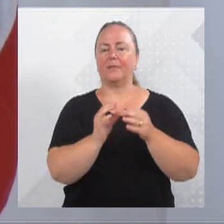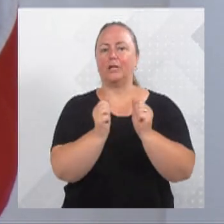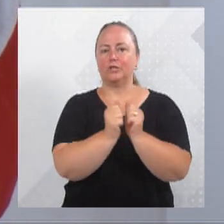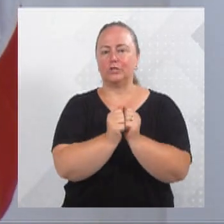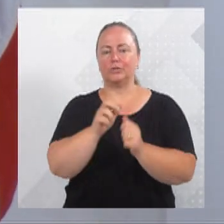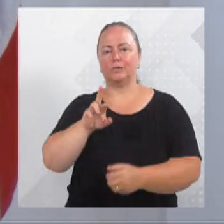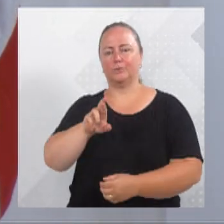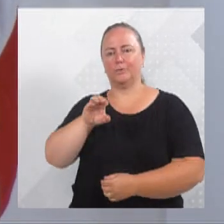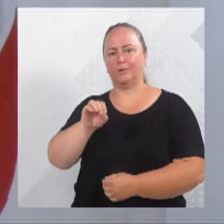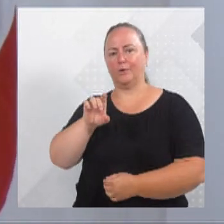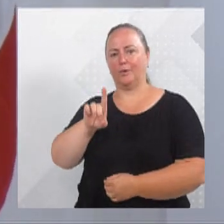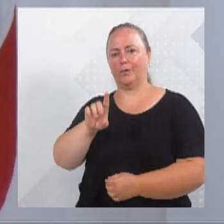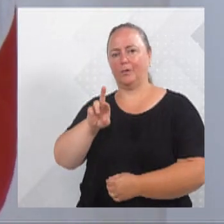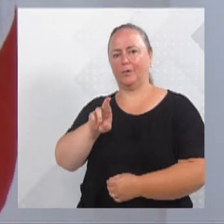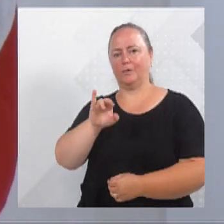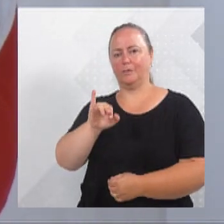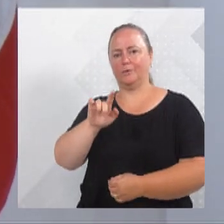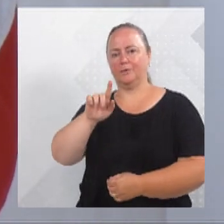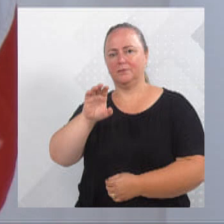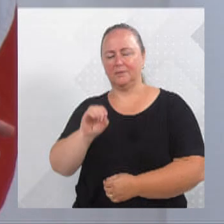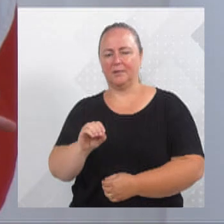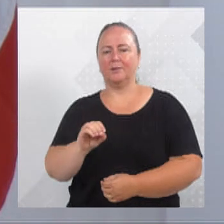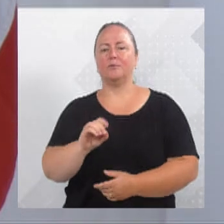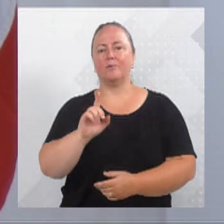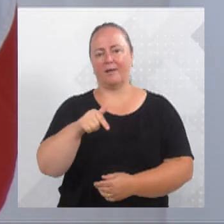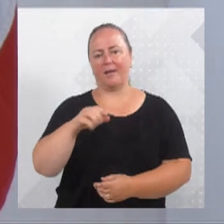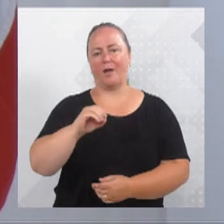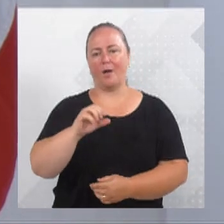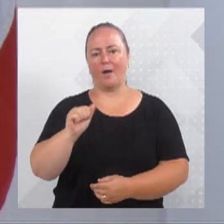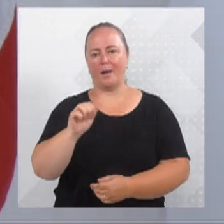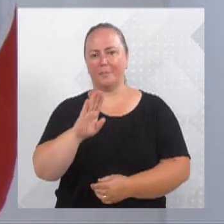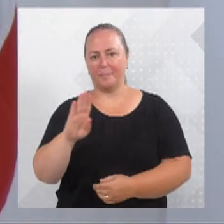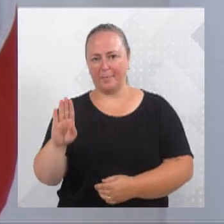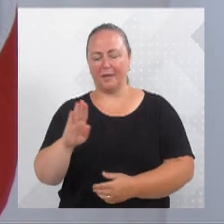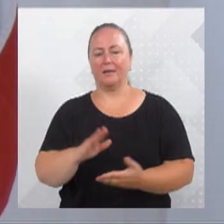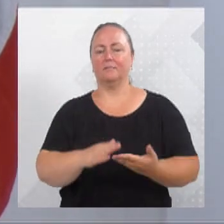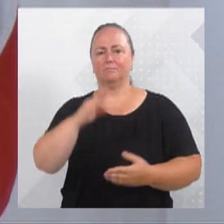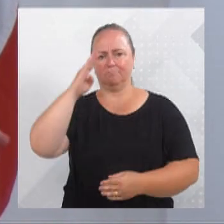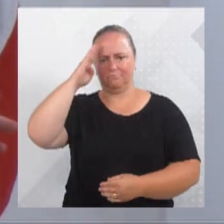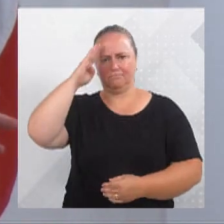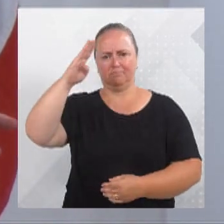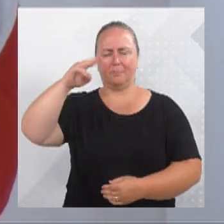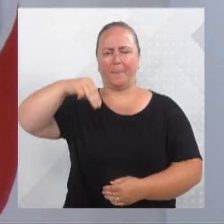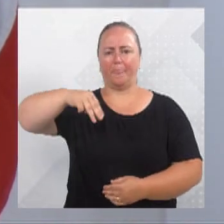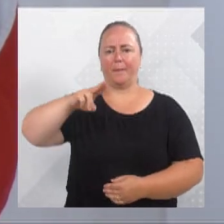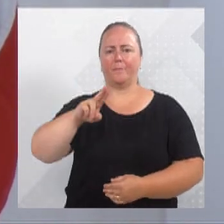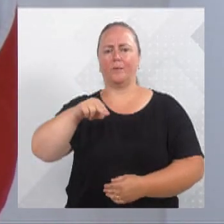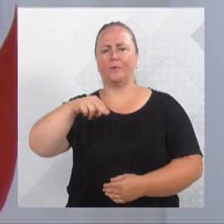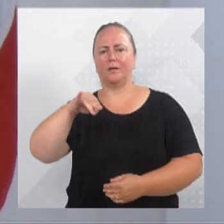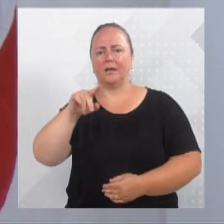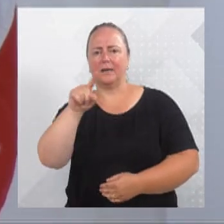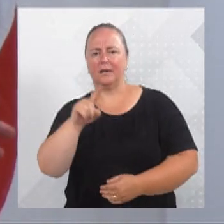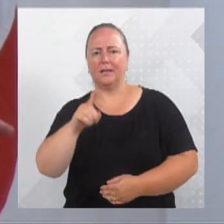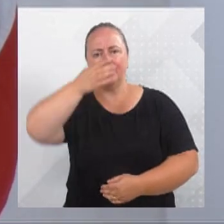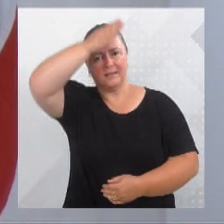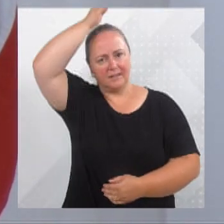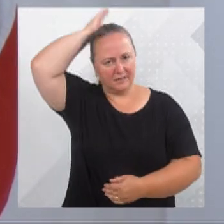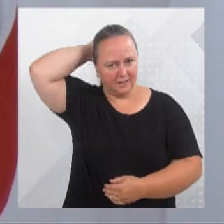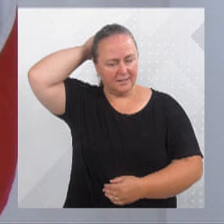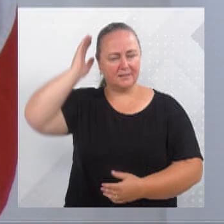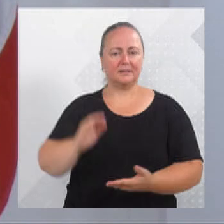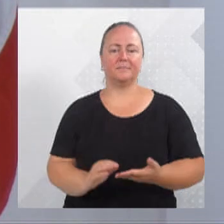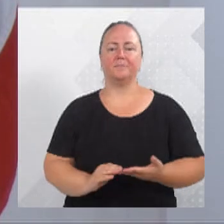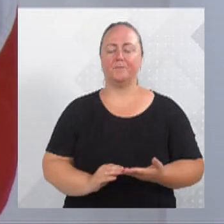Rodrigo, da OAB, o nosso comandante Muniz, nosso corpo de bombeiros, que é uma referência também, a do ponte, que